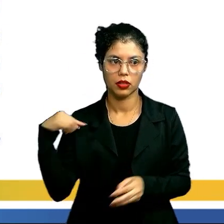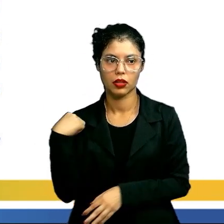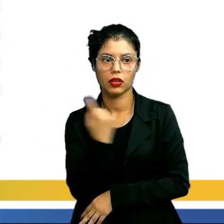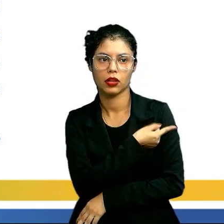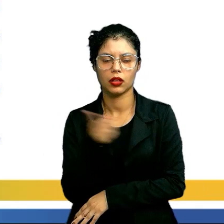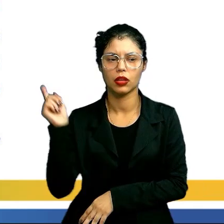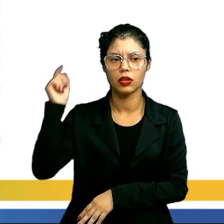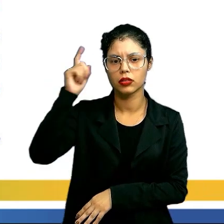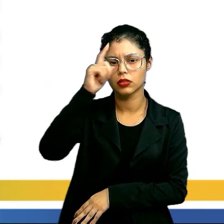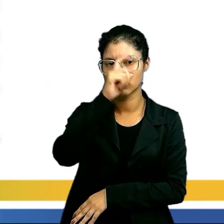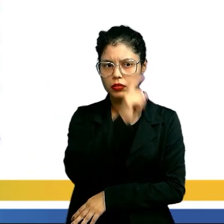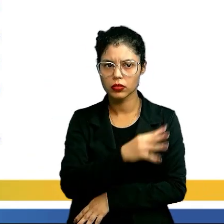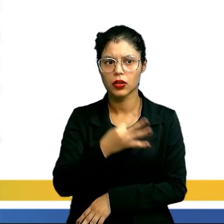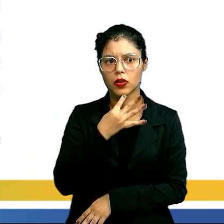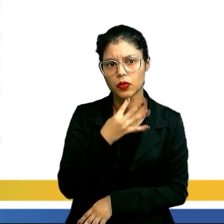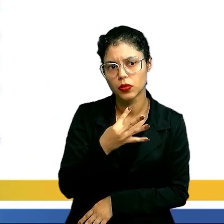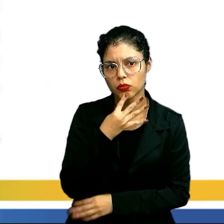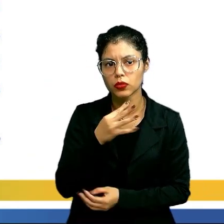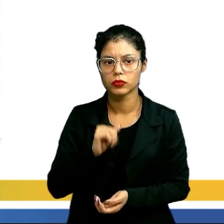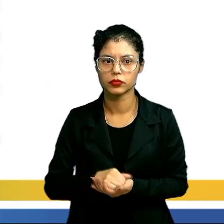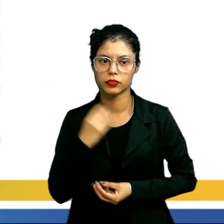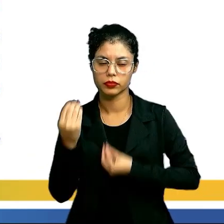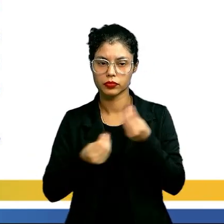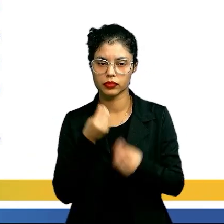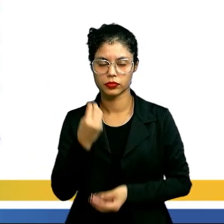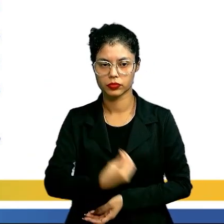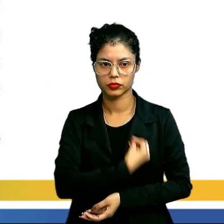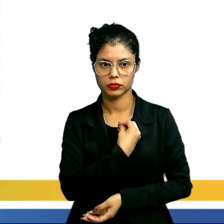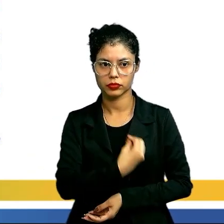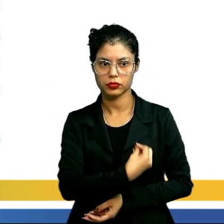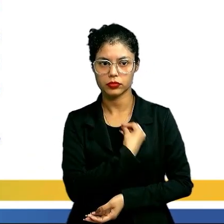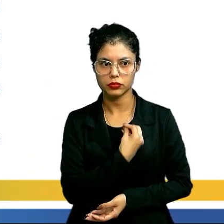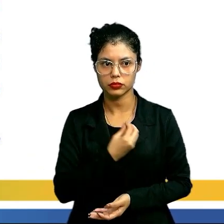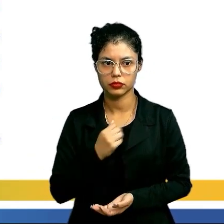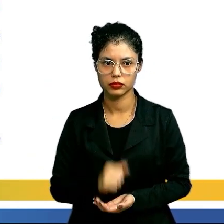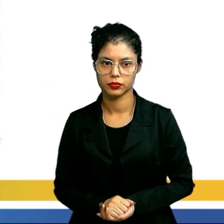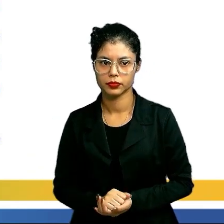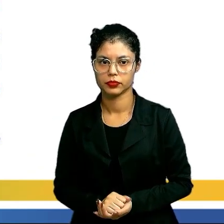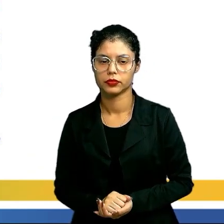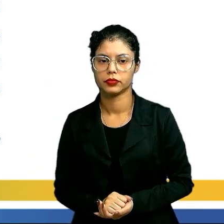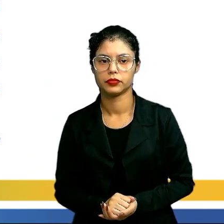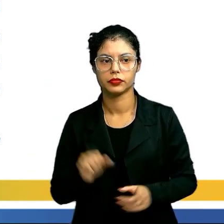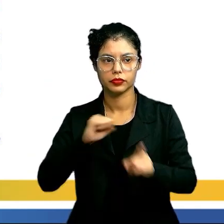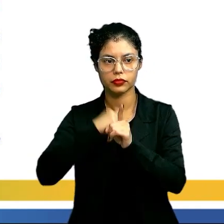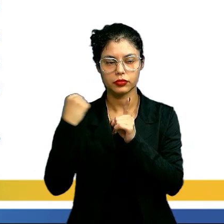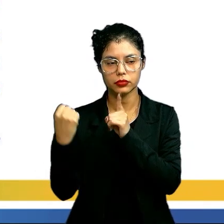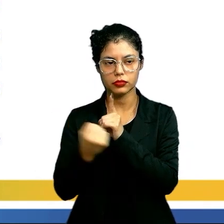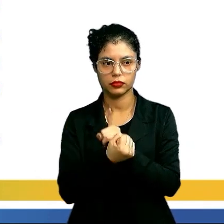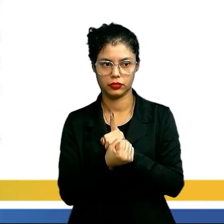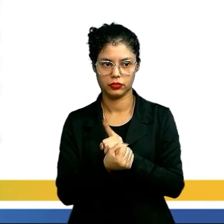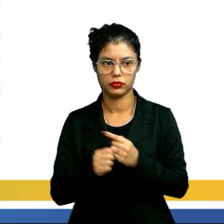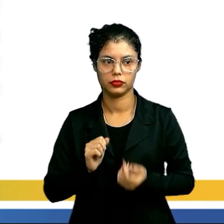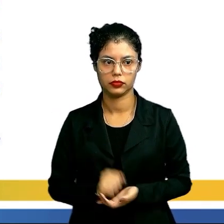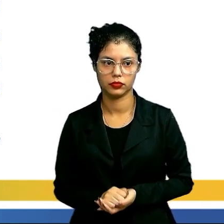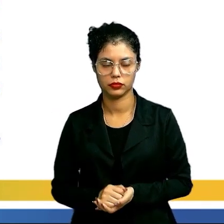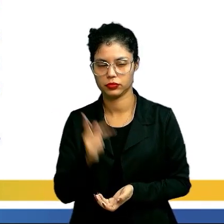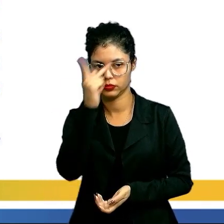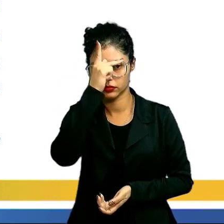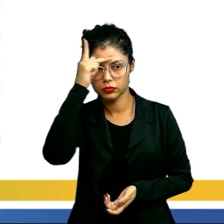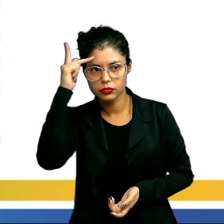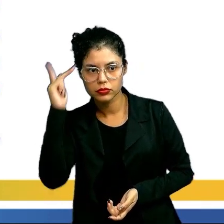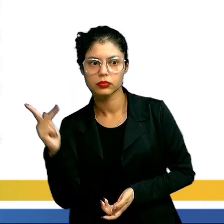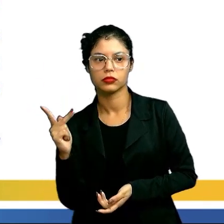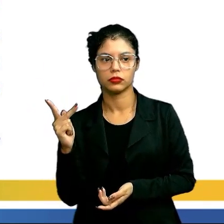enraizada em nossa dificuldade em nos reconhecermos como agentes da vida